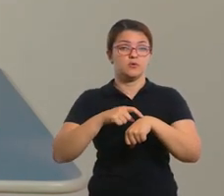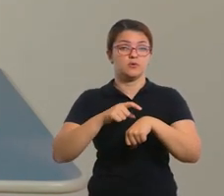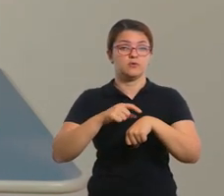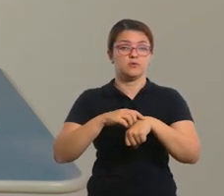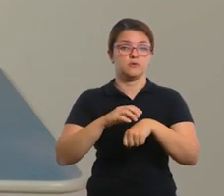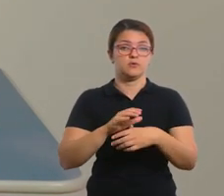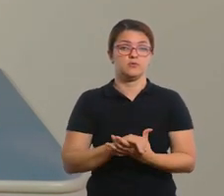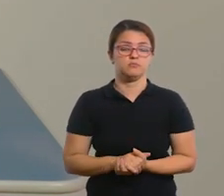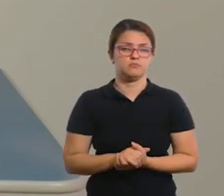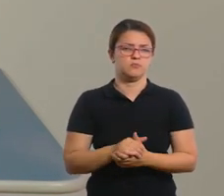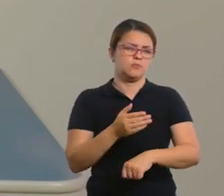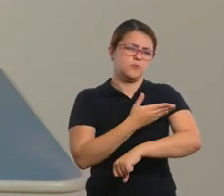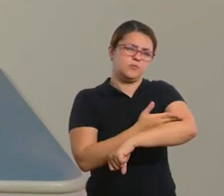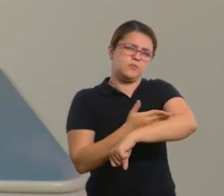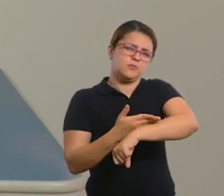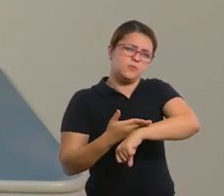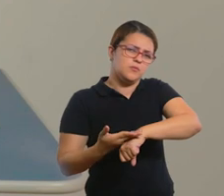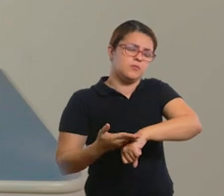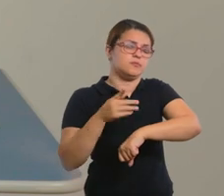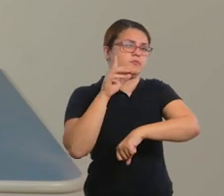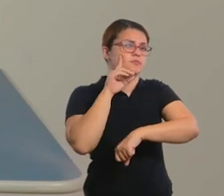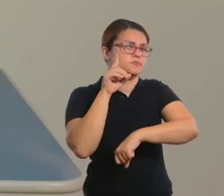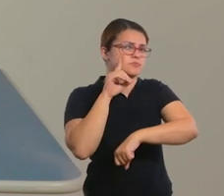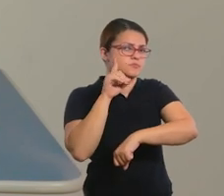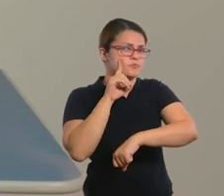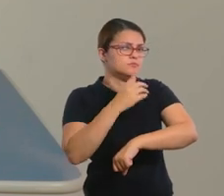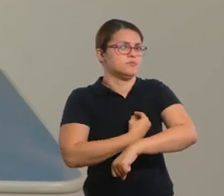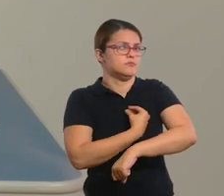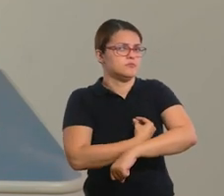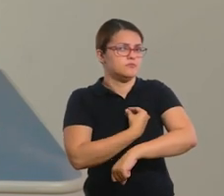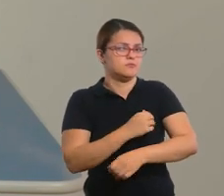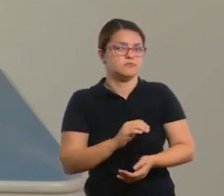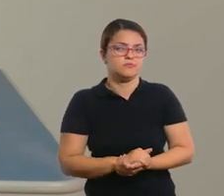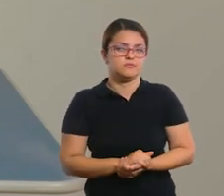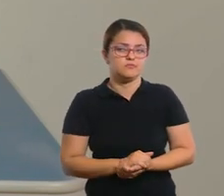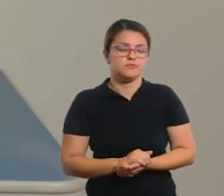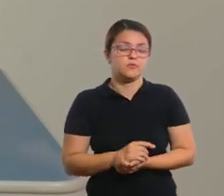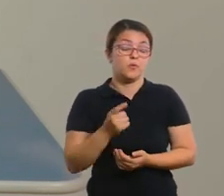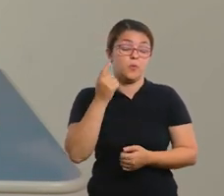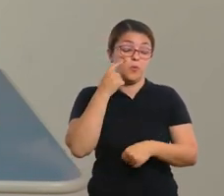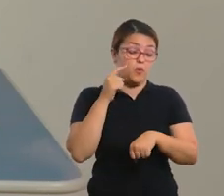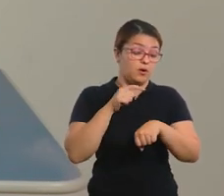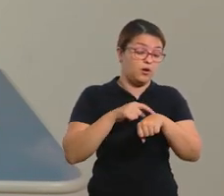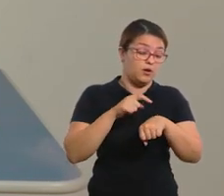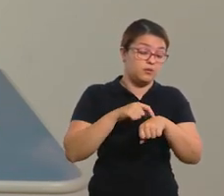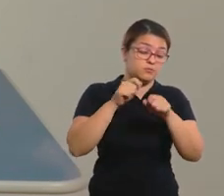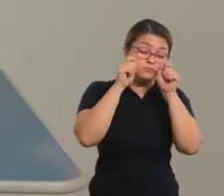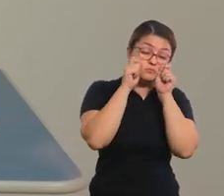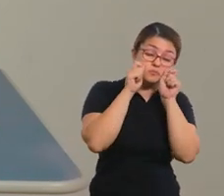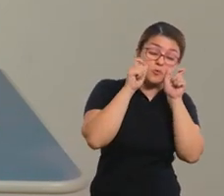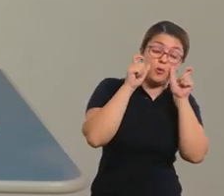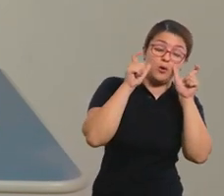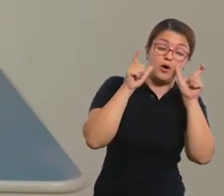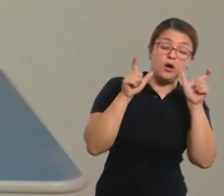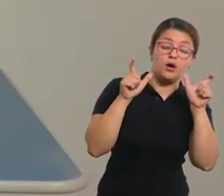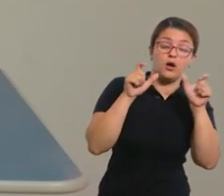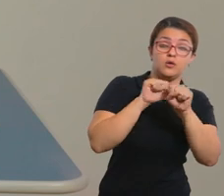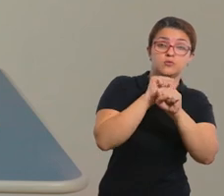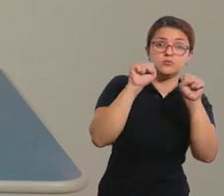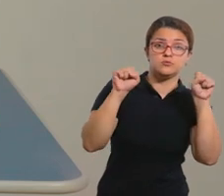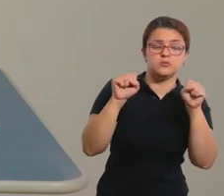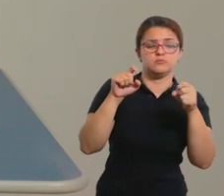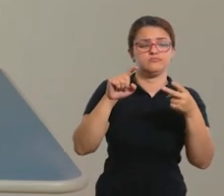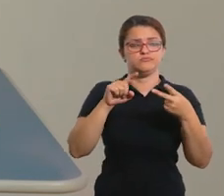de hábitos que costumam fazer diariamente. Como por exemplo, a hora que acordou, a hora que almoçou,